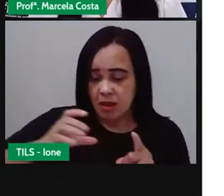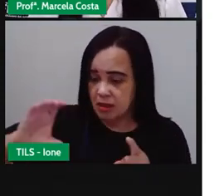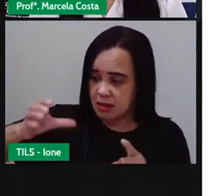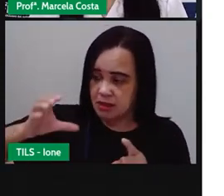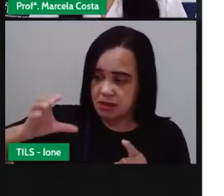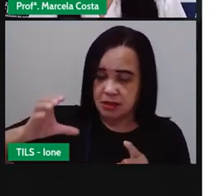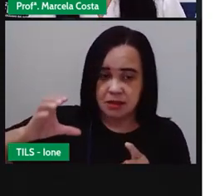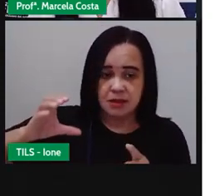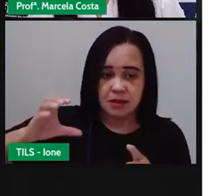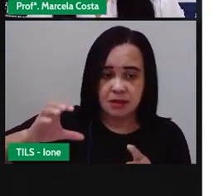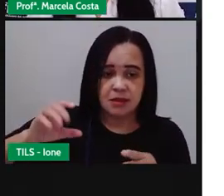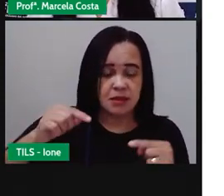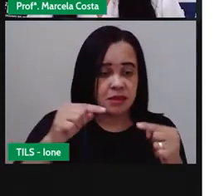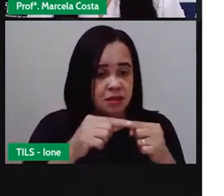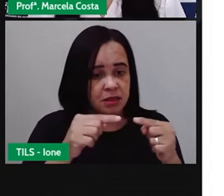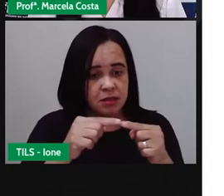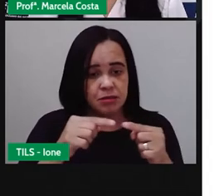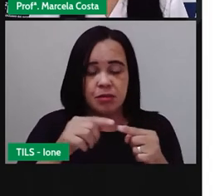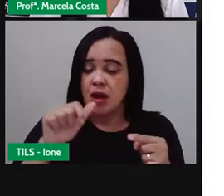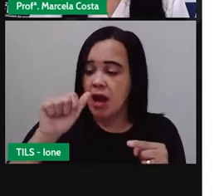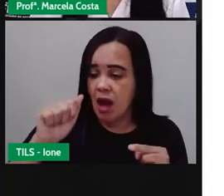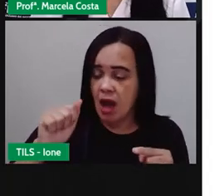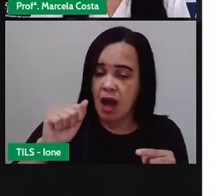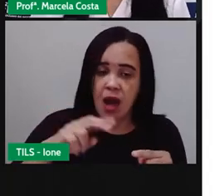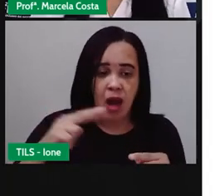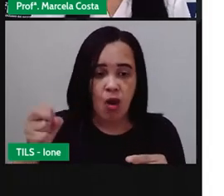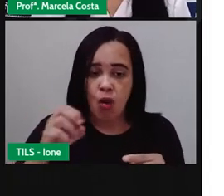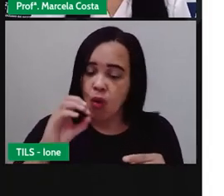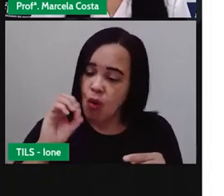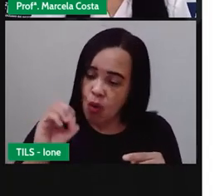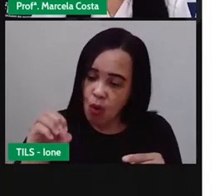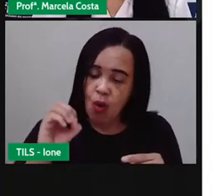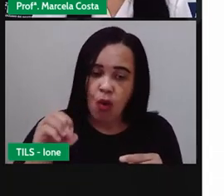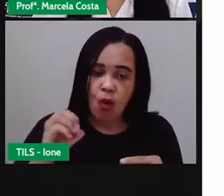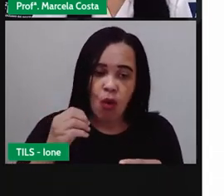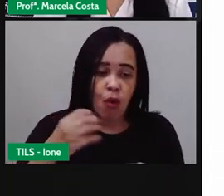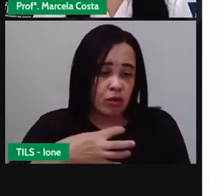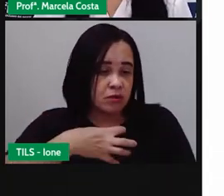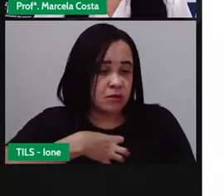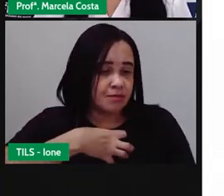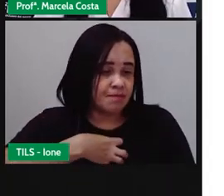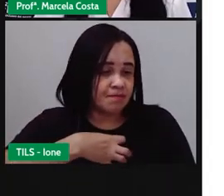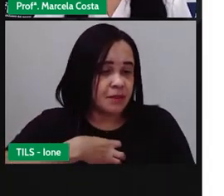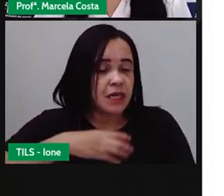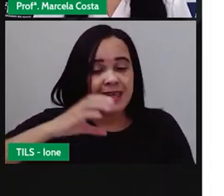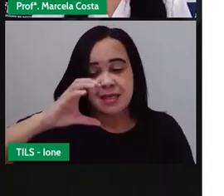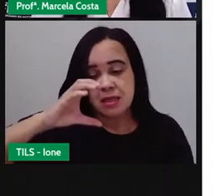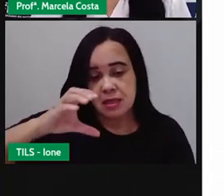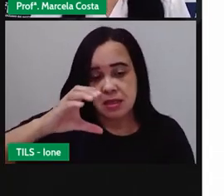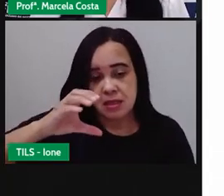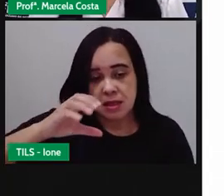tanto da vogal A quanto da vogal O, ela vai ter esse som, que é o som da letra C.